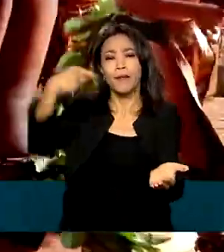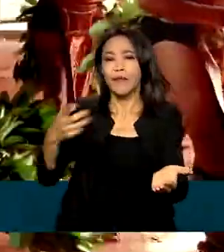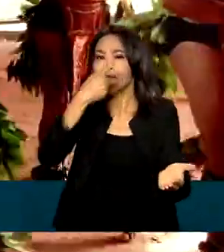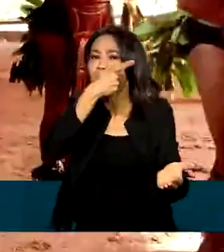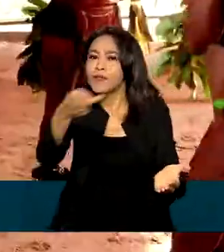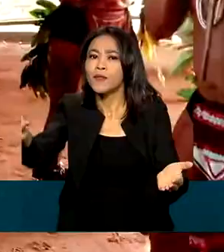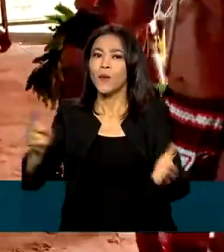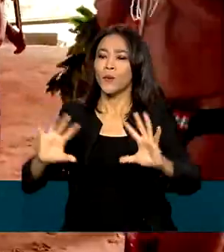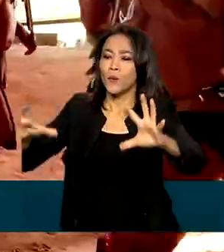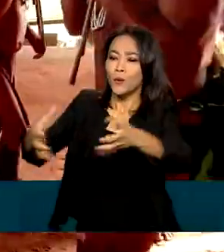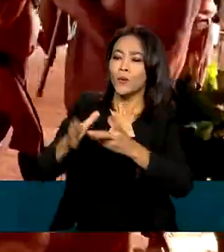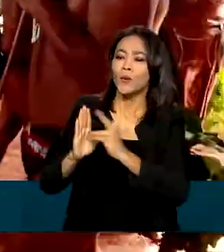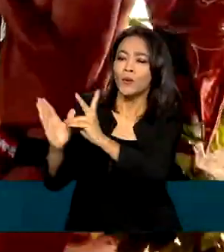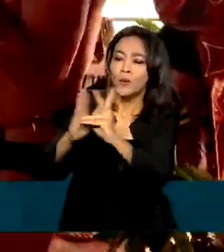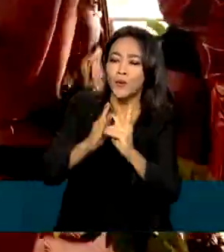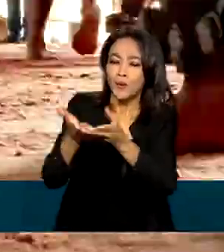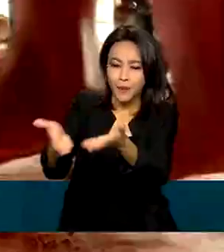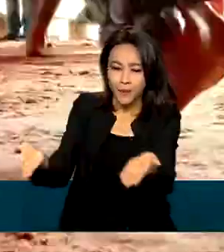indígena.